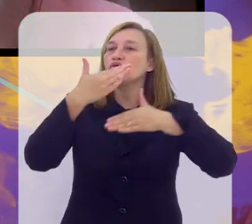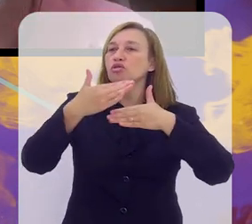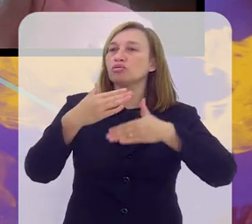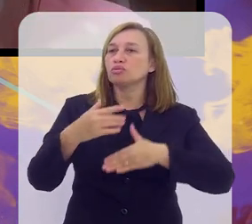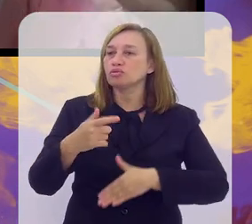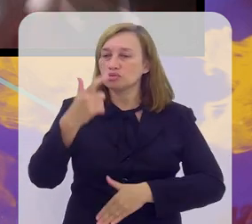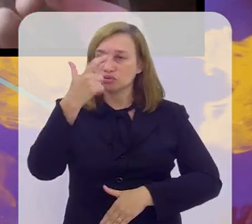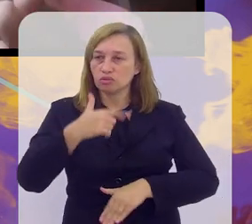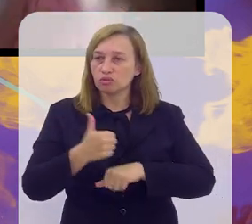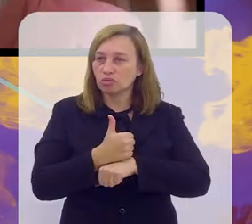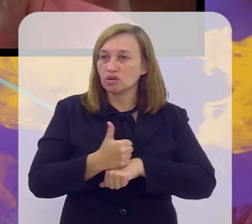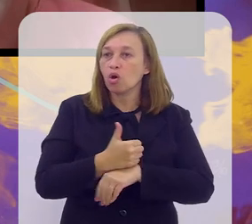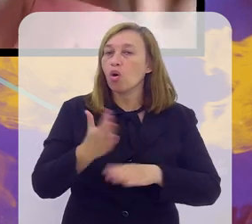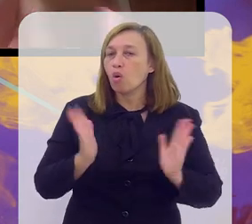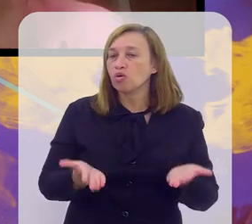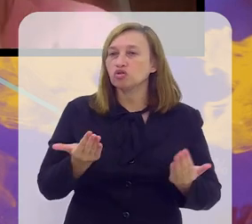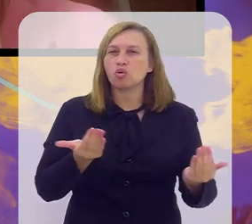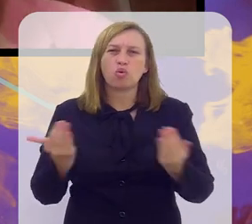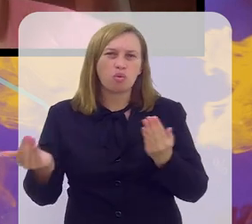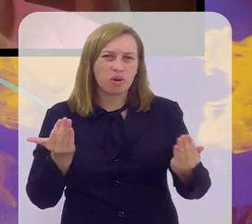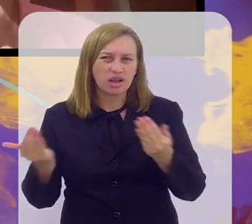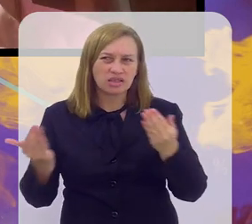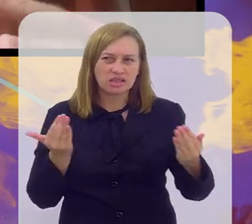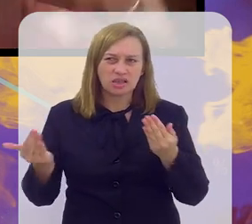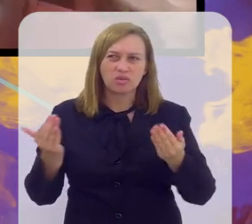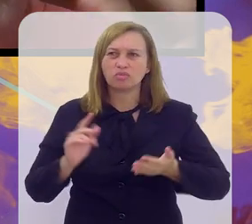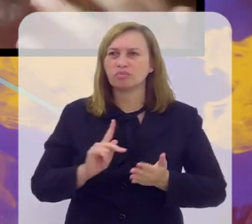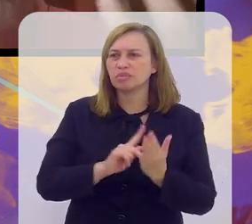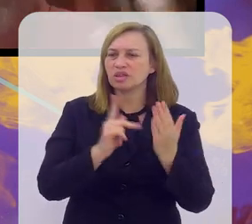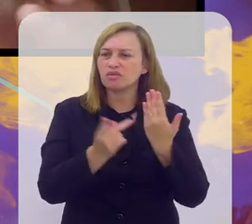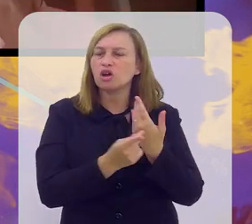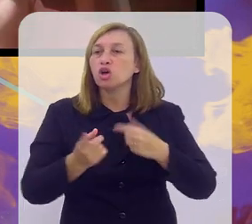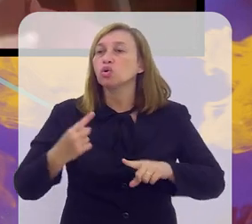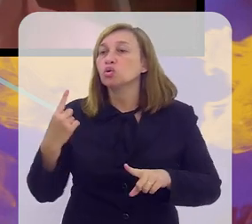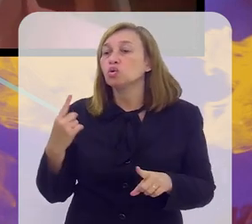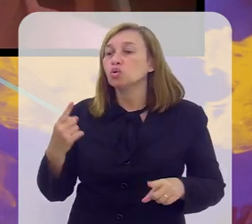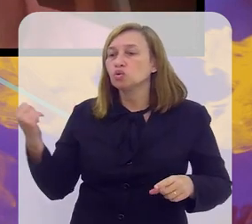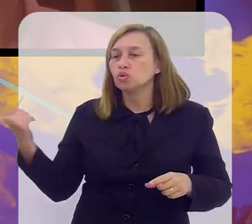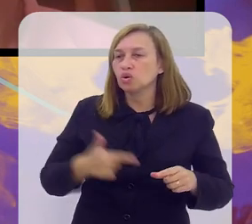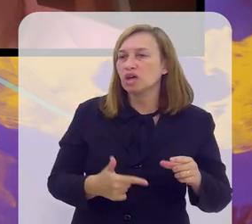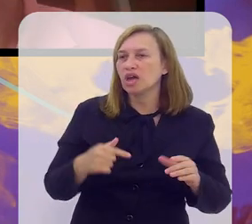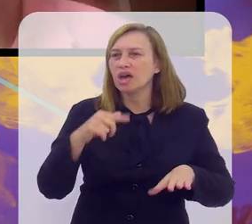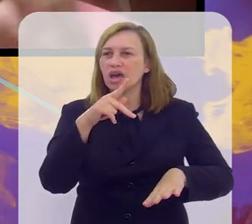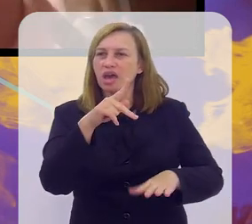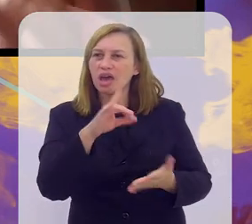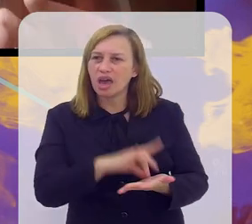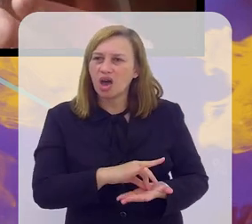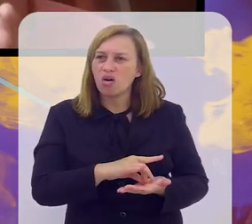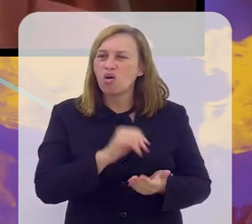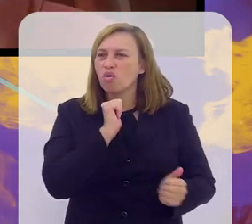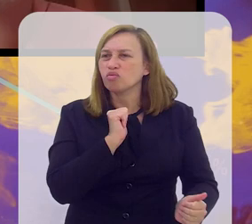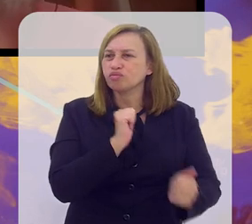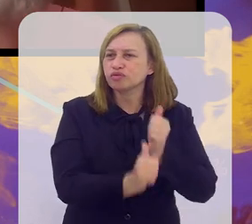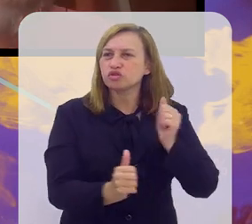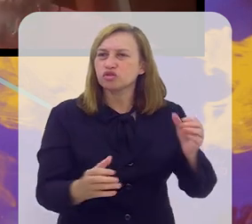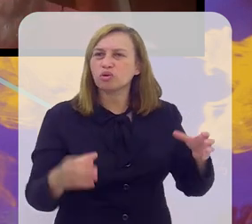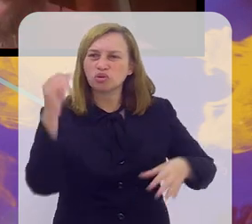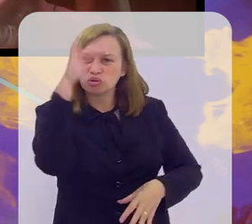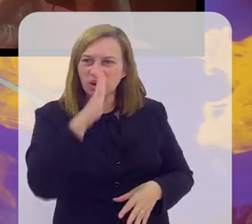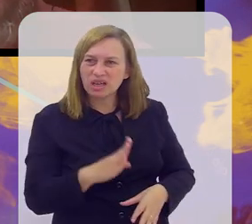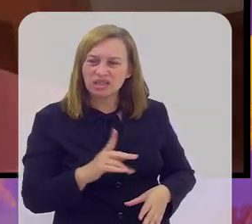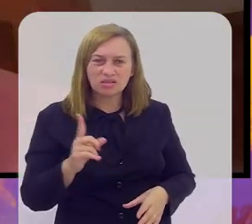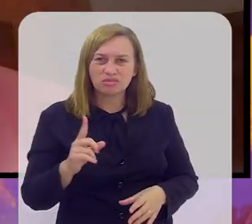evoluiu. Hoje, numa comparação muito mais metafórica do que real, o futebol brasileiro não tem essa